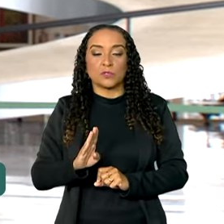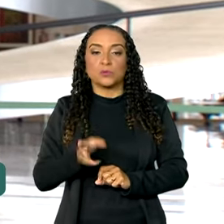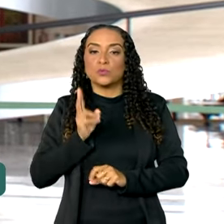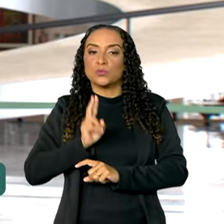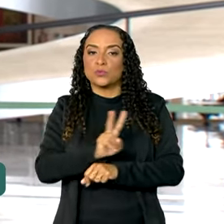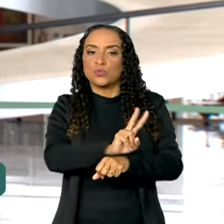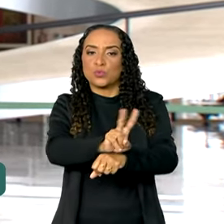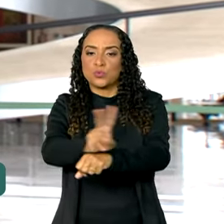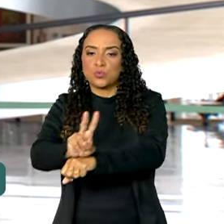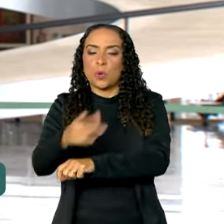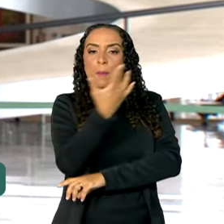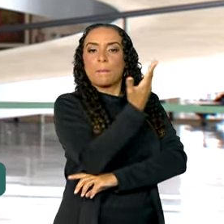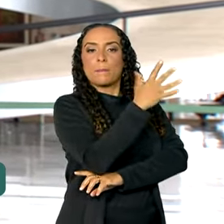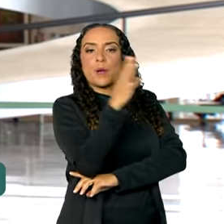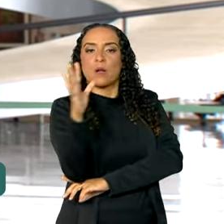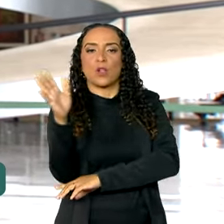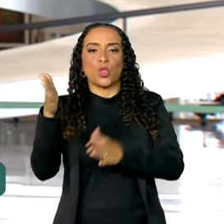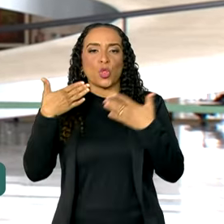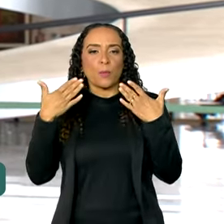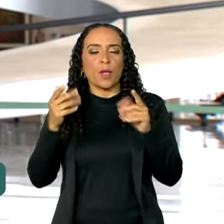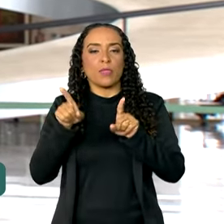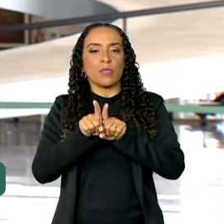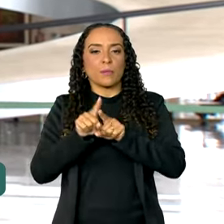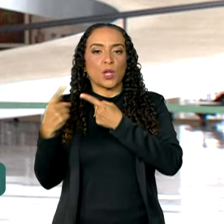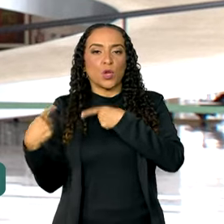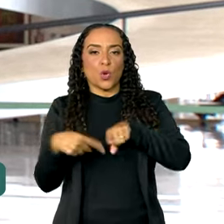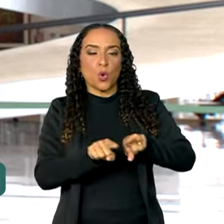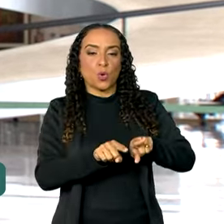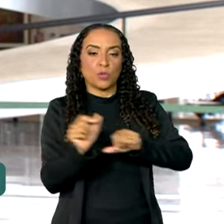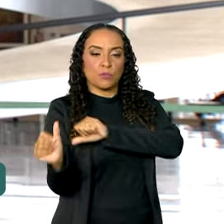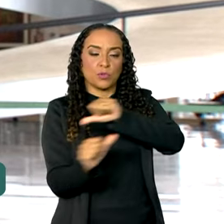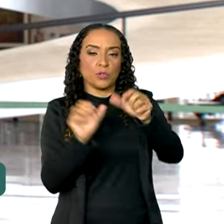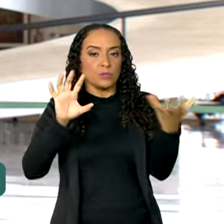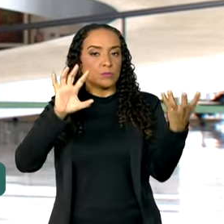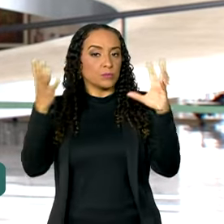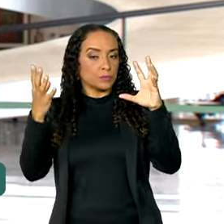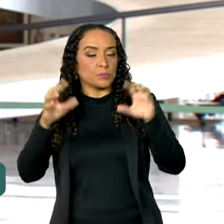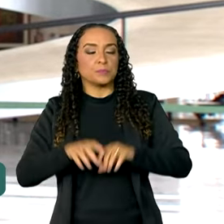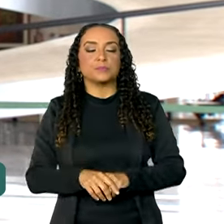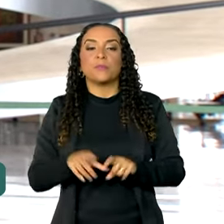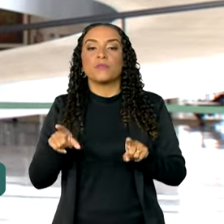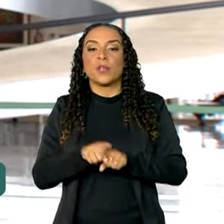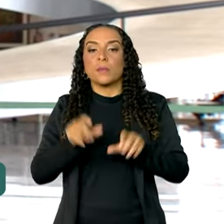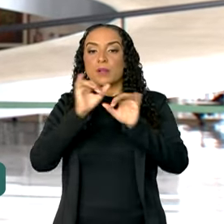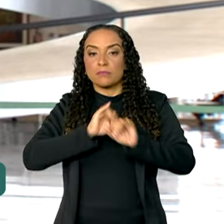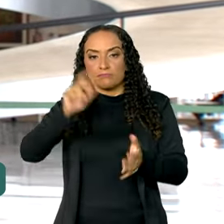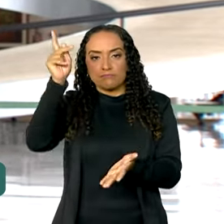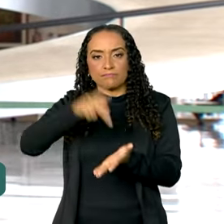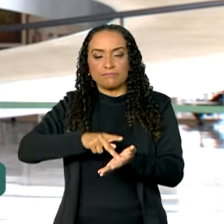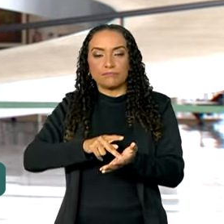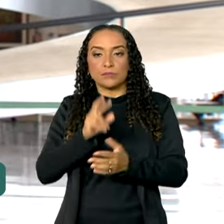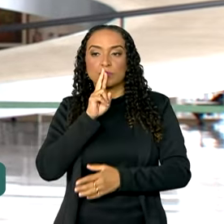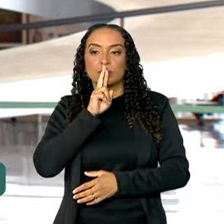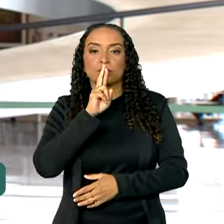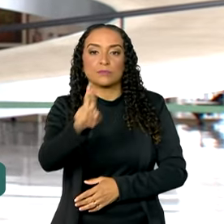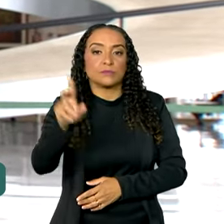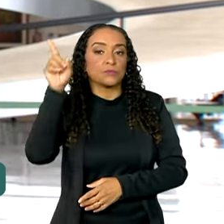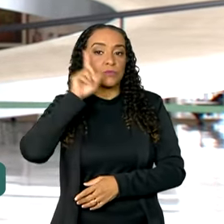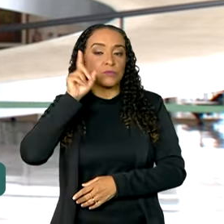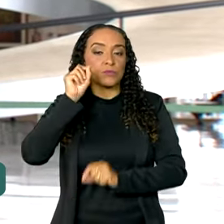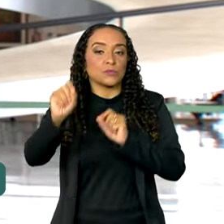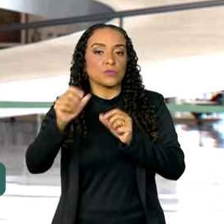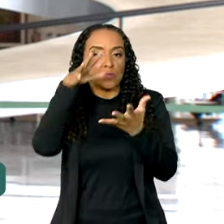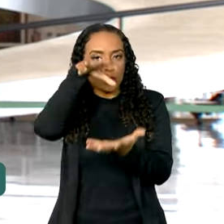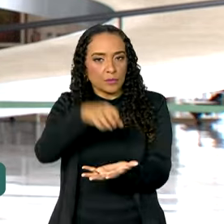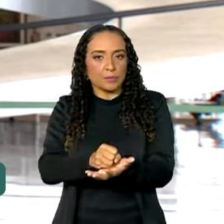preservação das florestas tropicais e para o combate à mudança do clima e reafirmou a decisão do governo estadunidense de